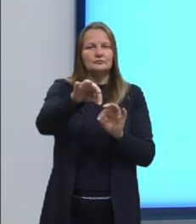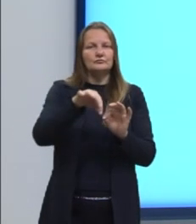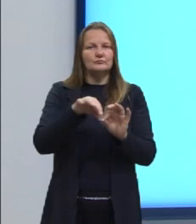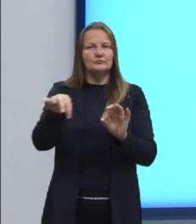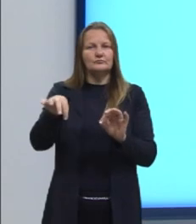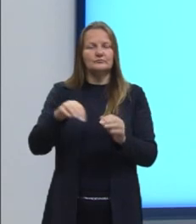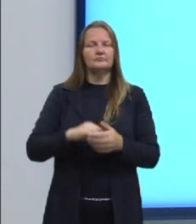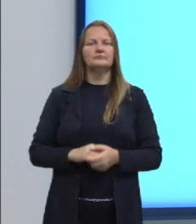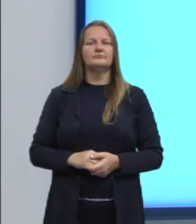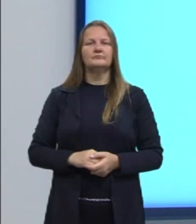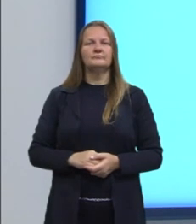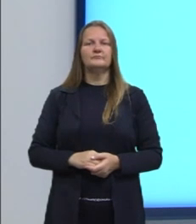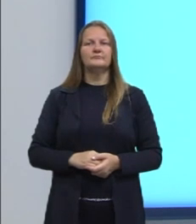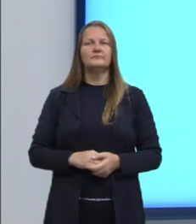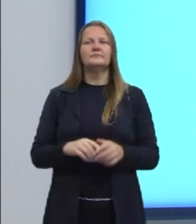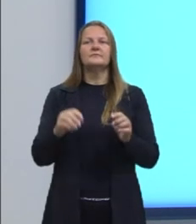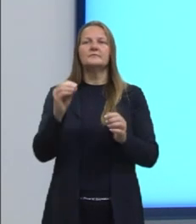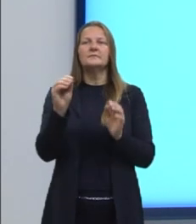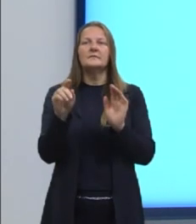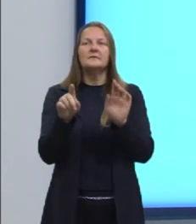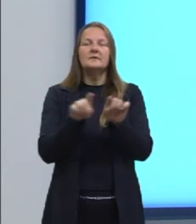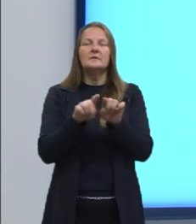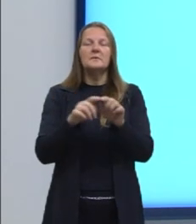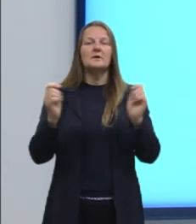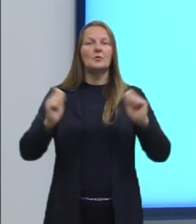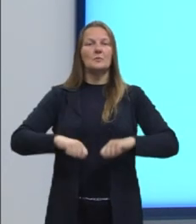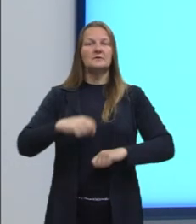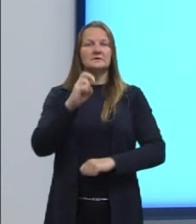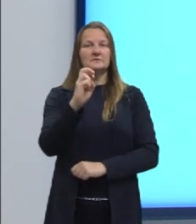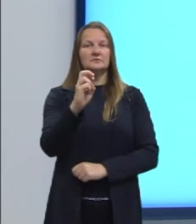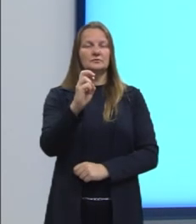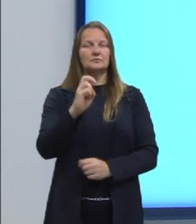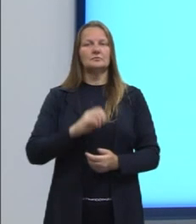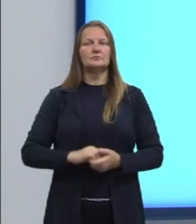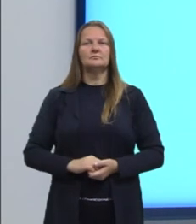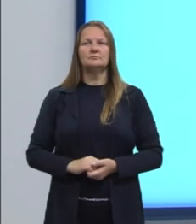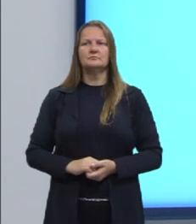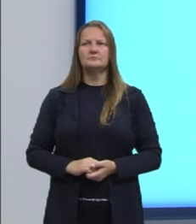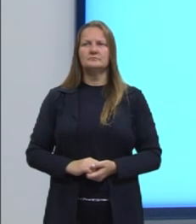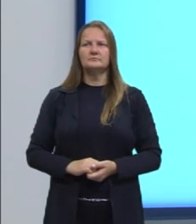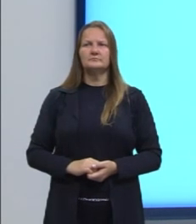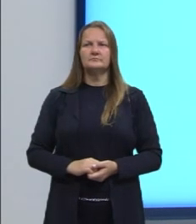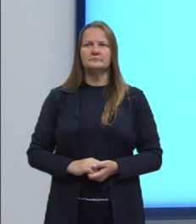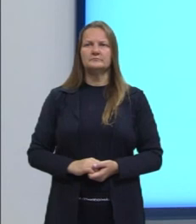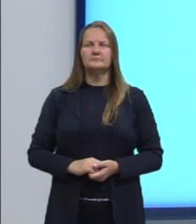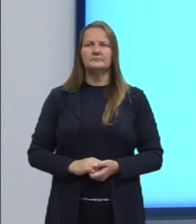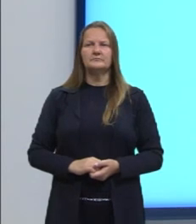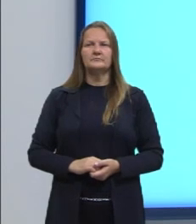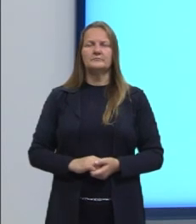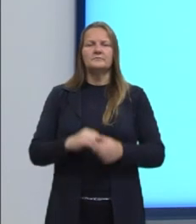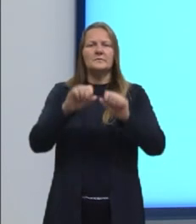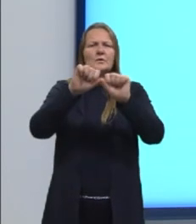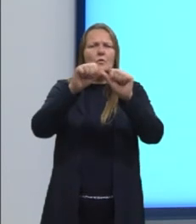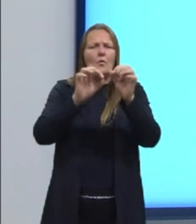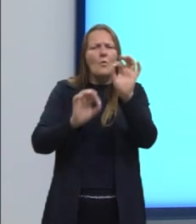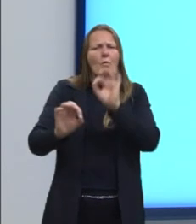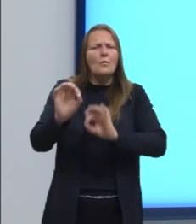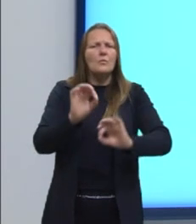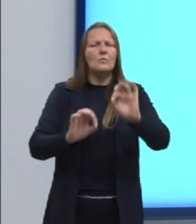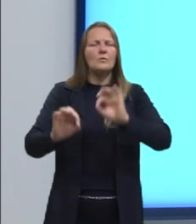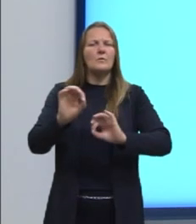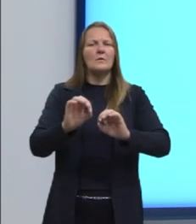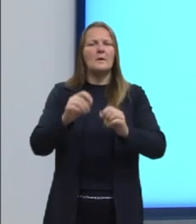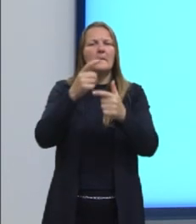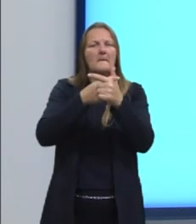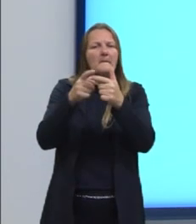Aí nós temos a competência 5, modelar e resolver problemas